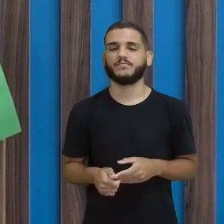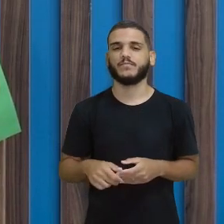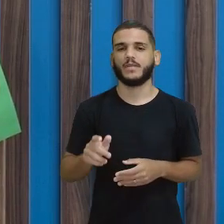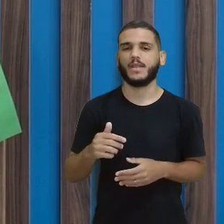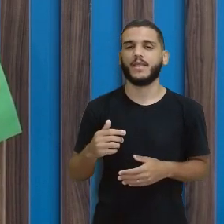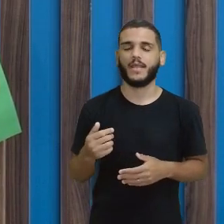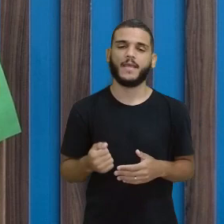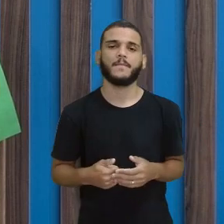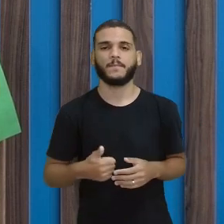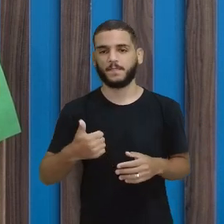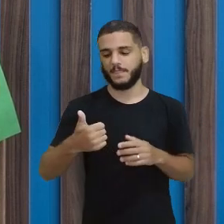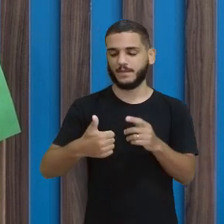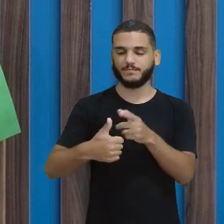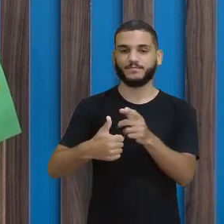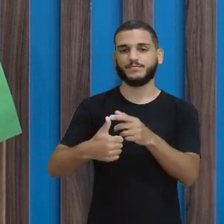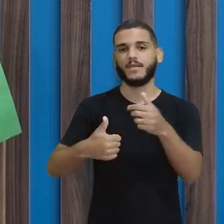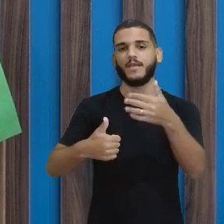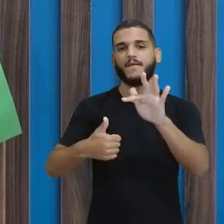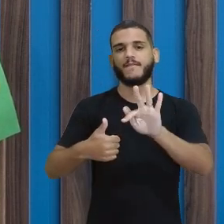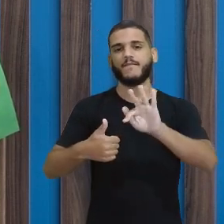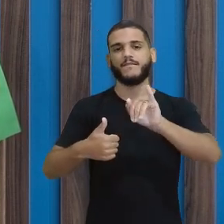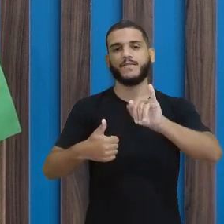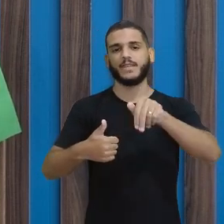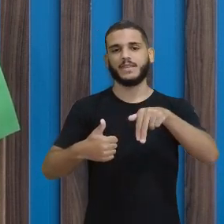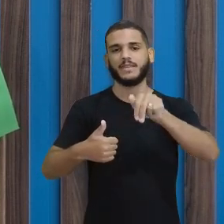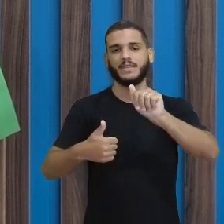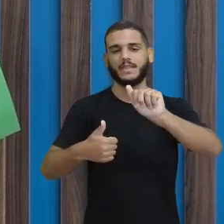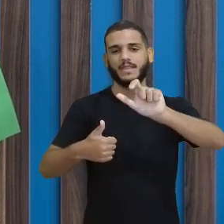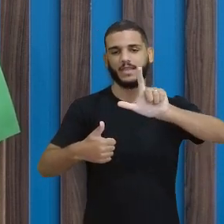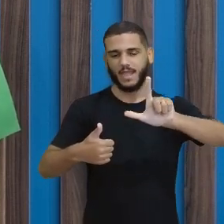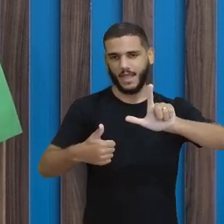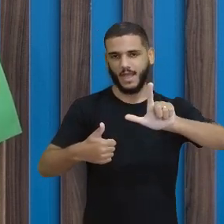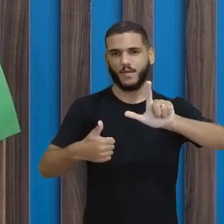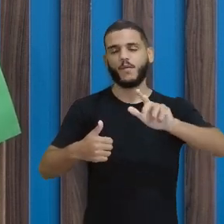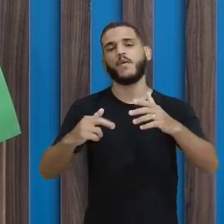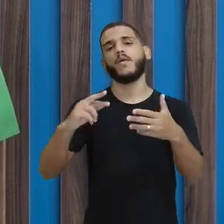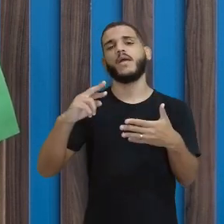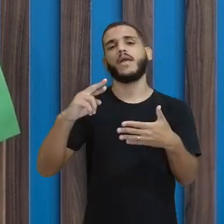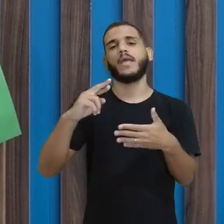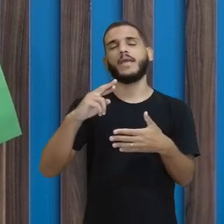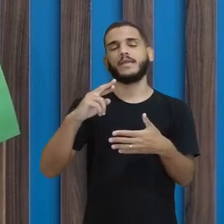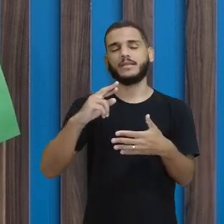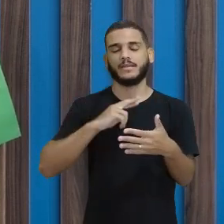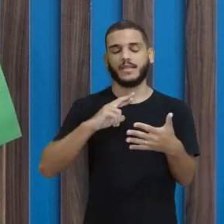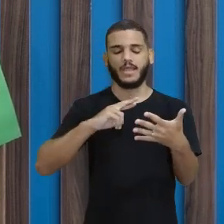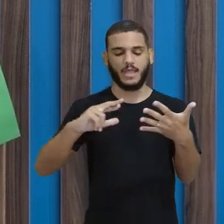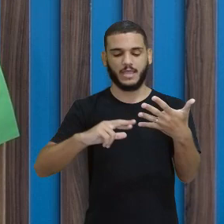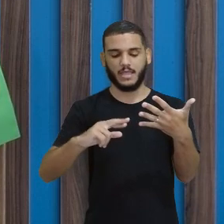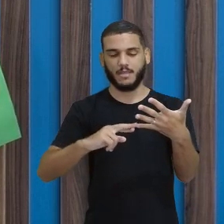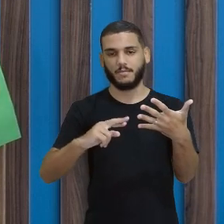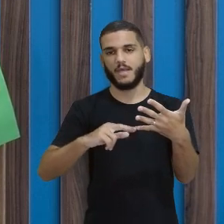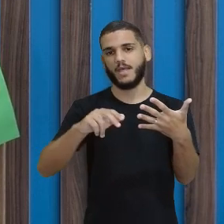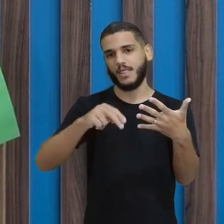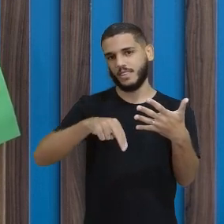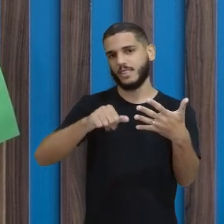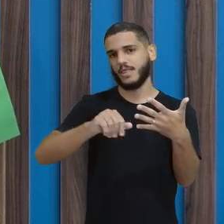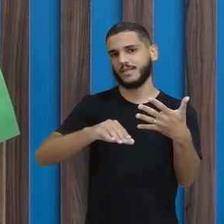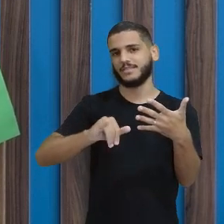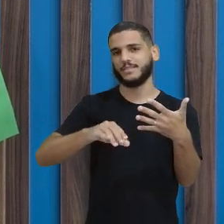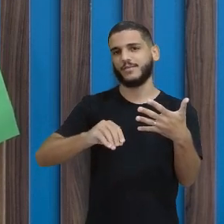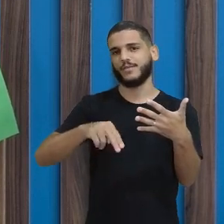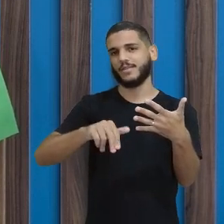Fim-nal. Final vai rimar com o quê? Com nacional. Olha aí. Final, nacional.